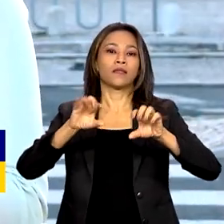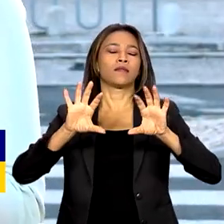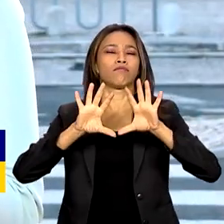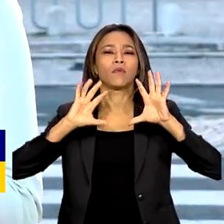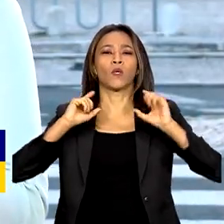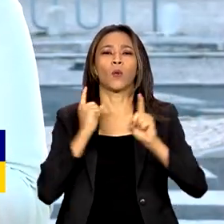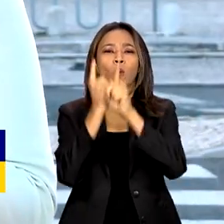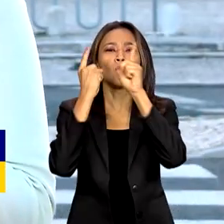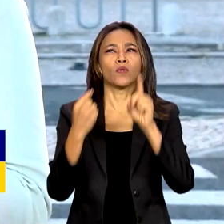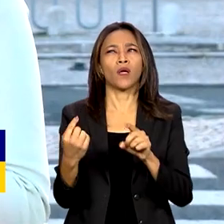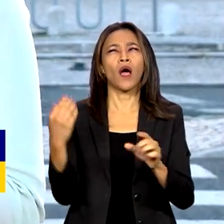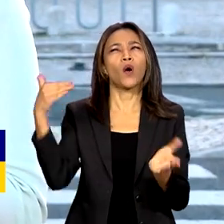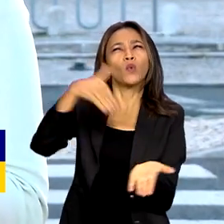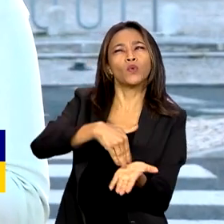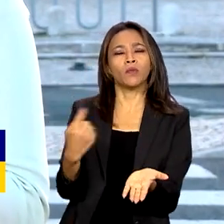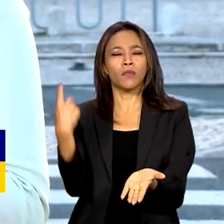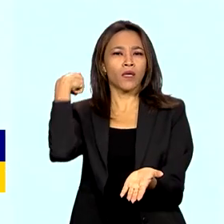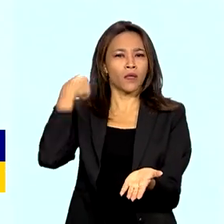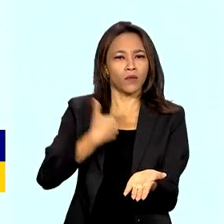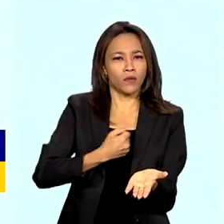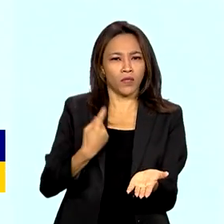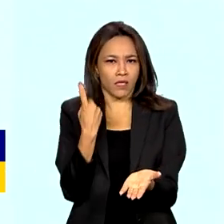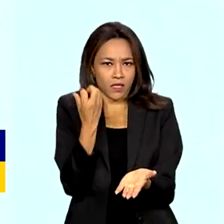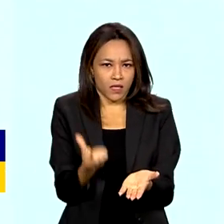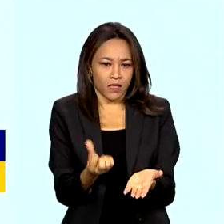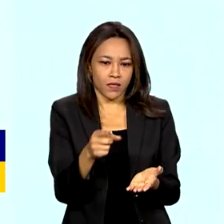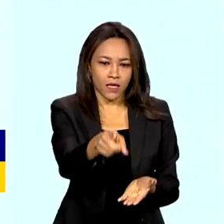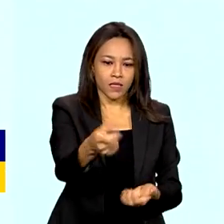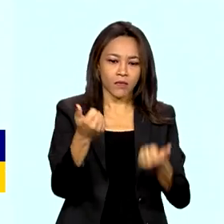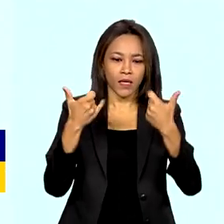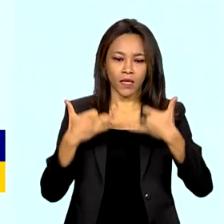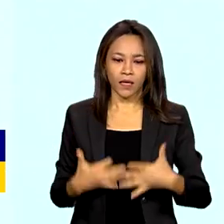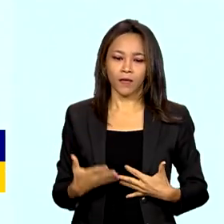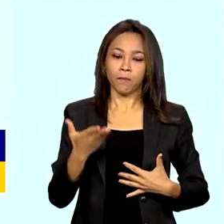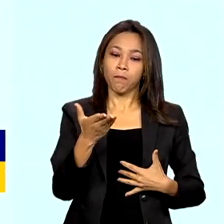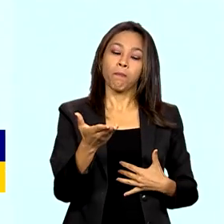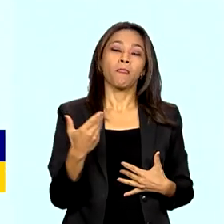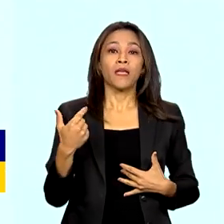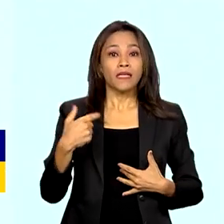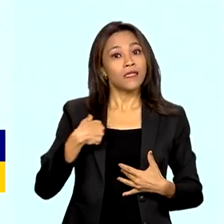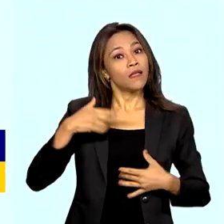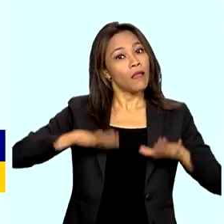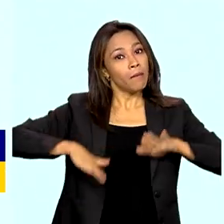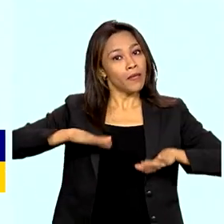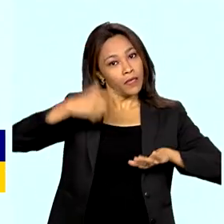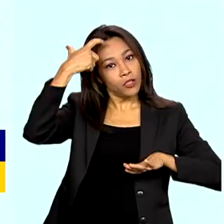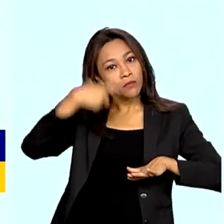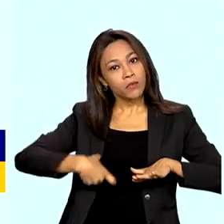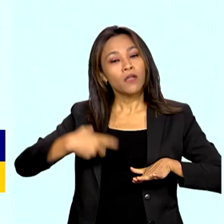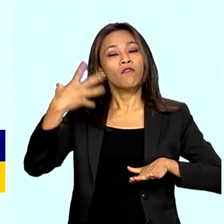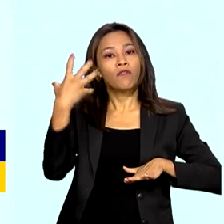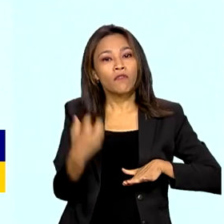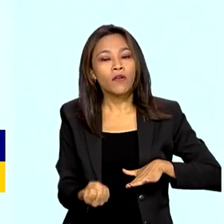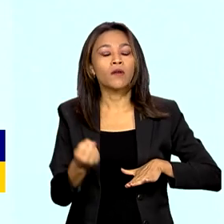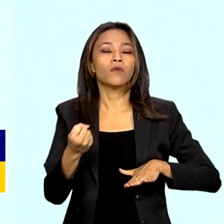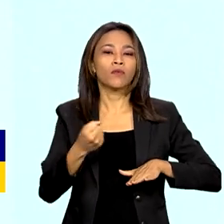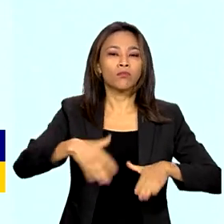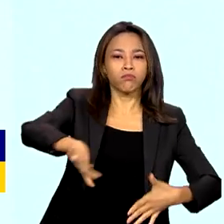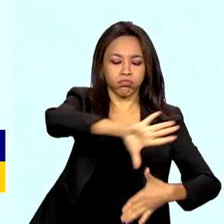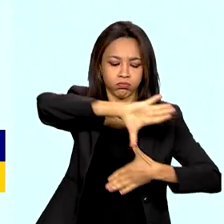tinha sido em 2016. Se depender de mim, a gente vai rearticular a unidade da América do Sul,